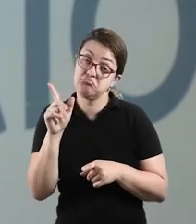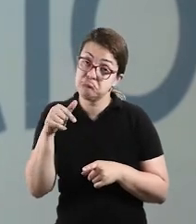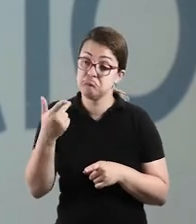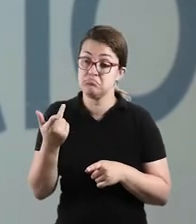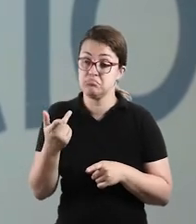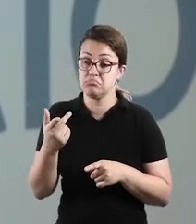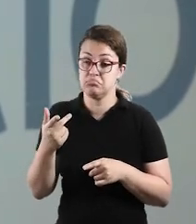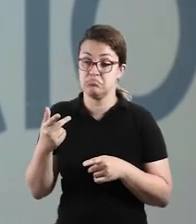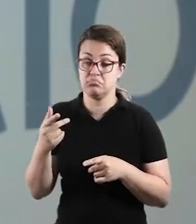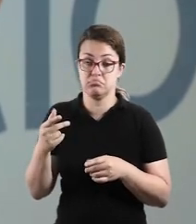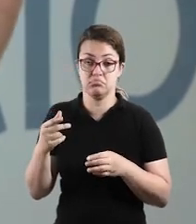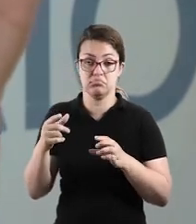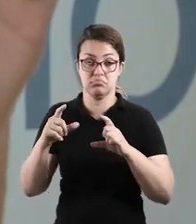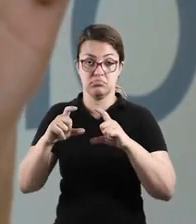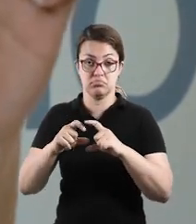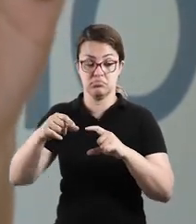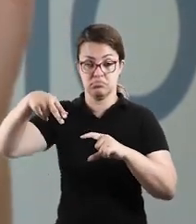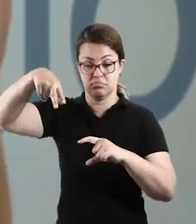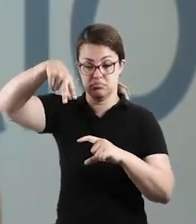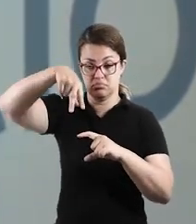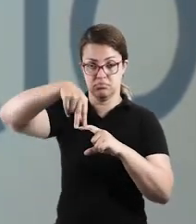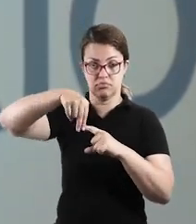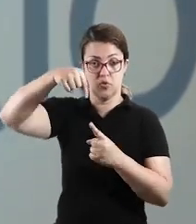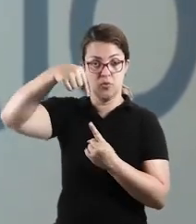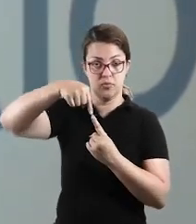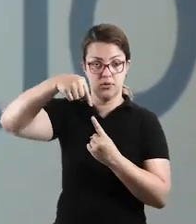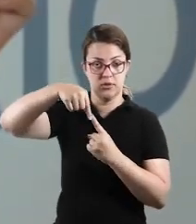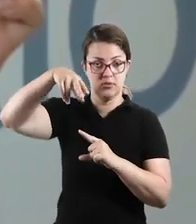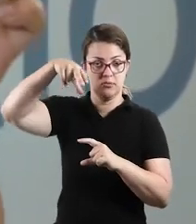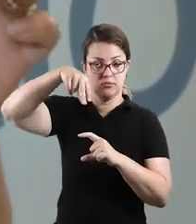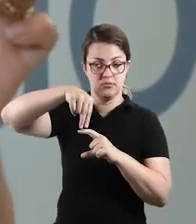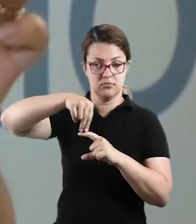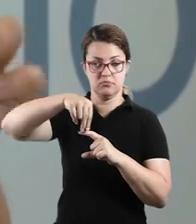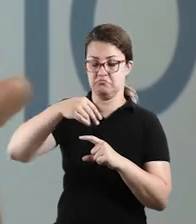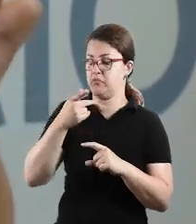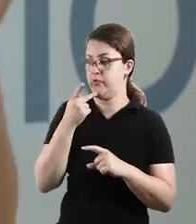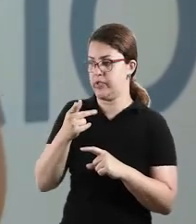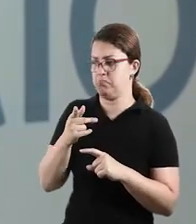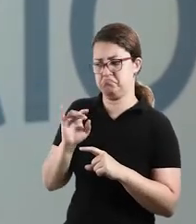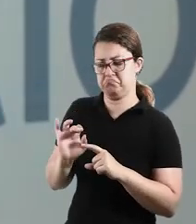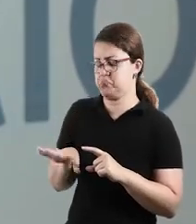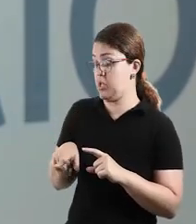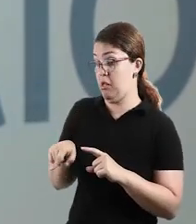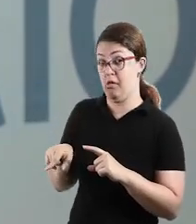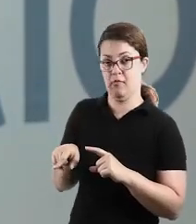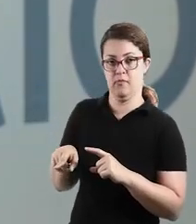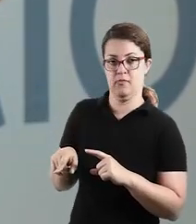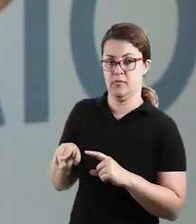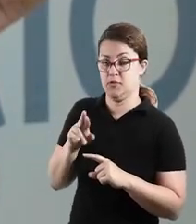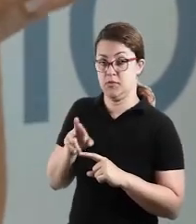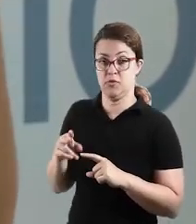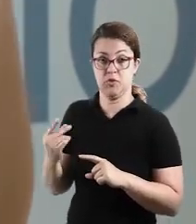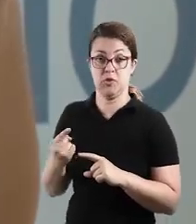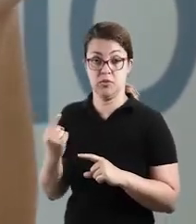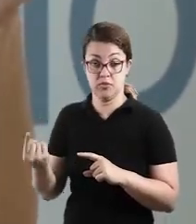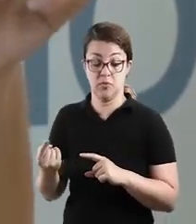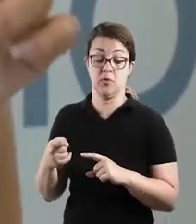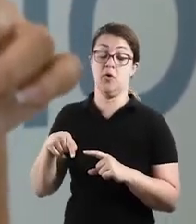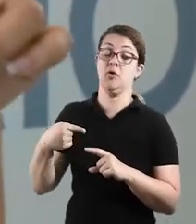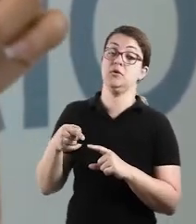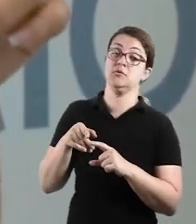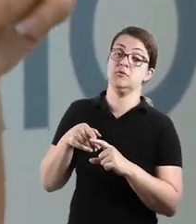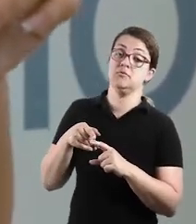No momento da atividade, não faça muita interferência, tá? Para falar se está certo ou se está errado. Ao final, vocês podem conferir juntos e